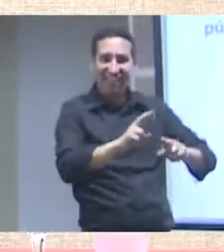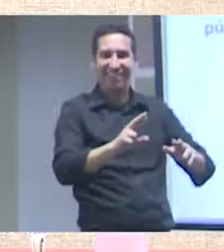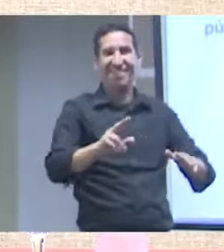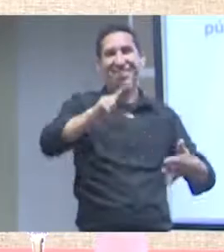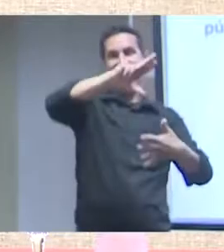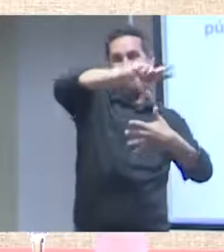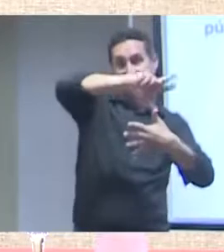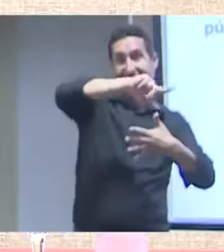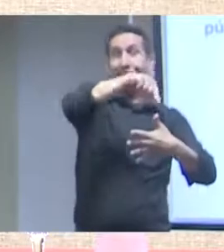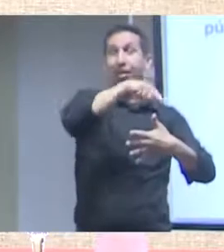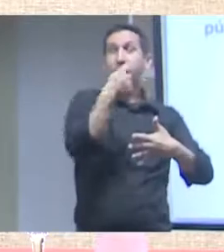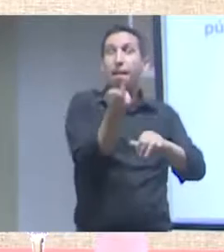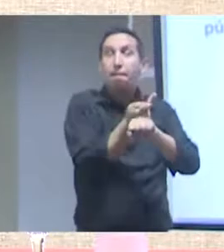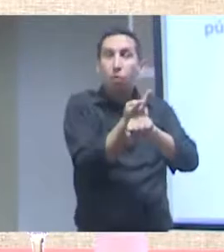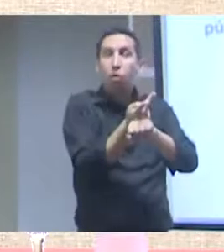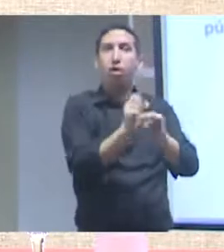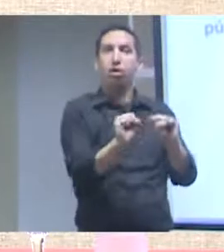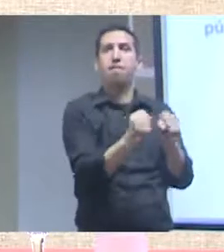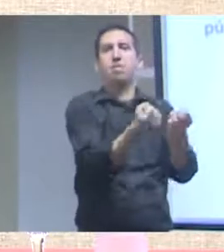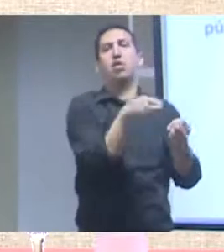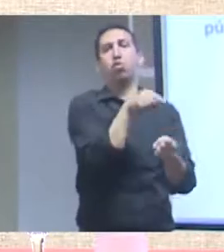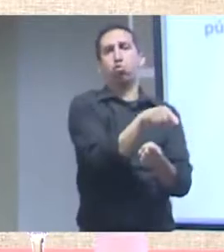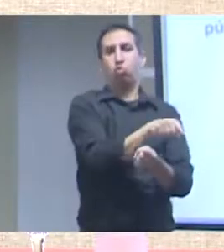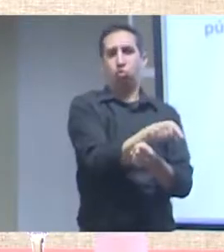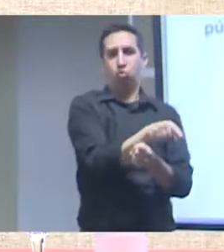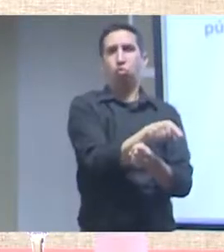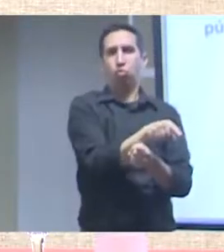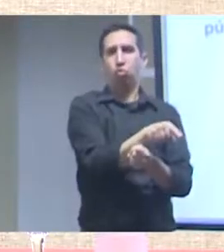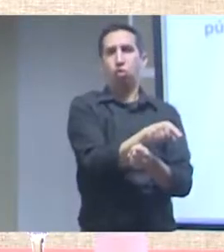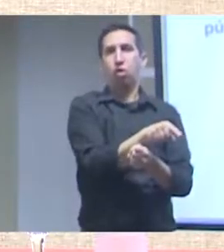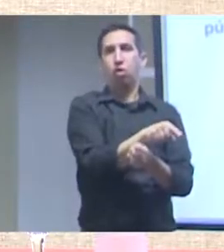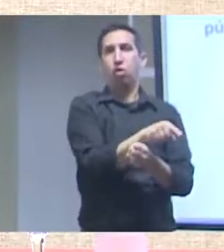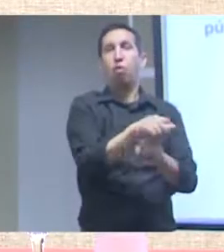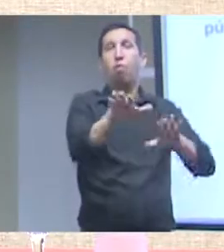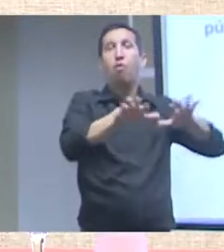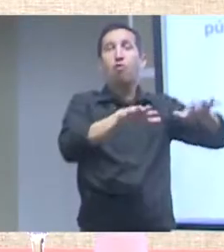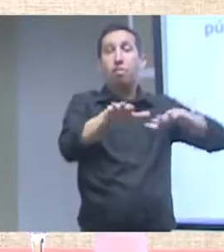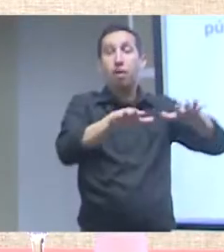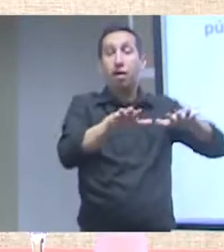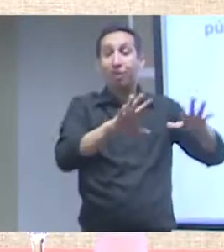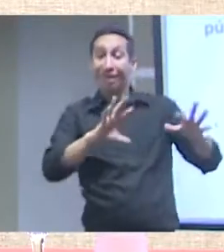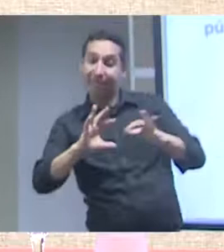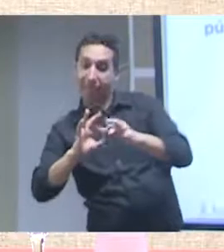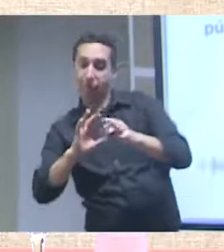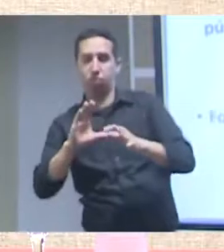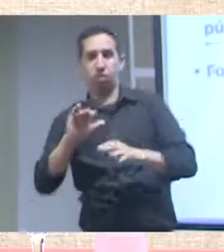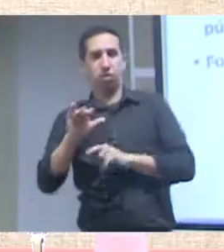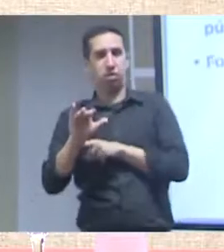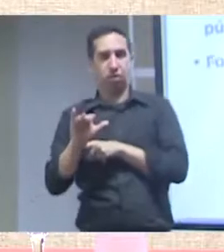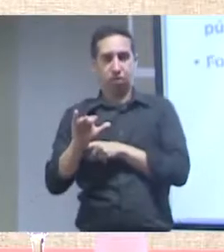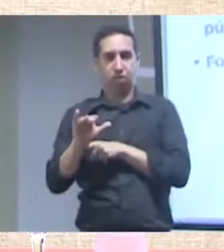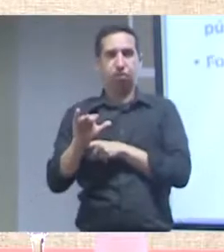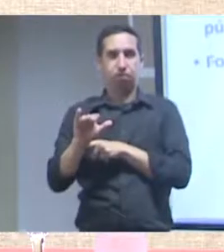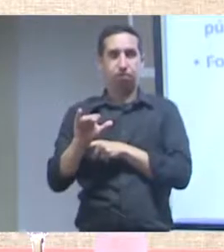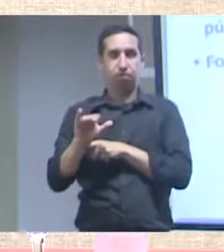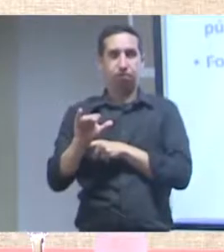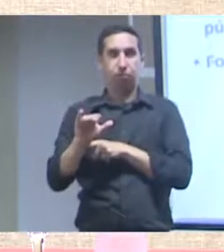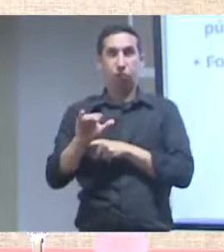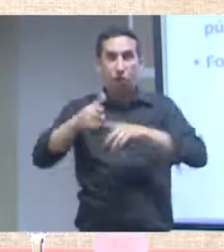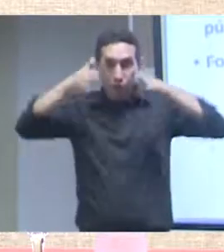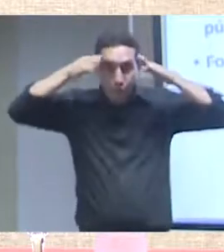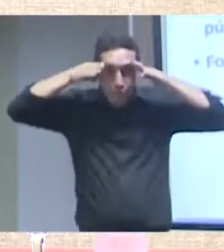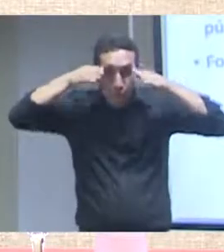no movimento pela abertura da ciência. Focar nas funções, mais que nos